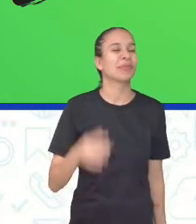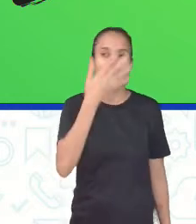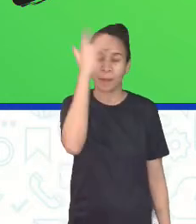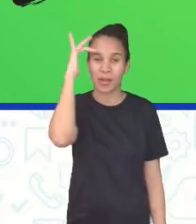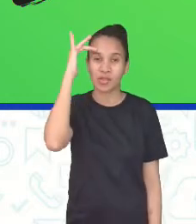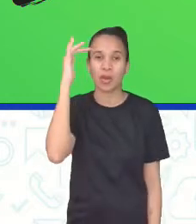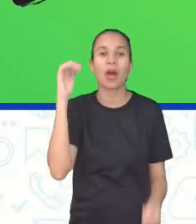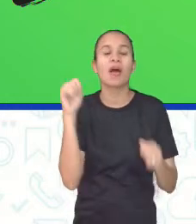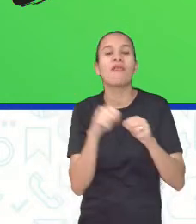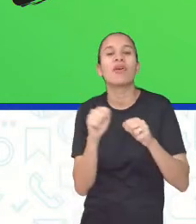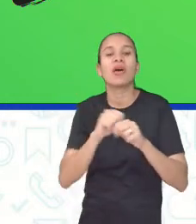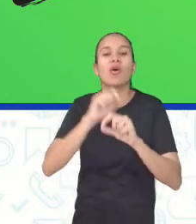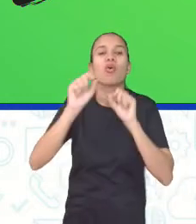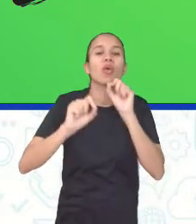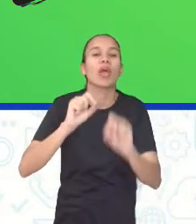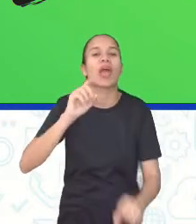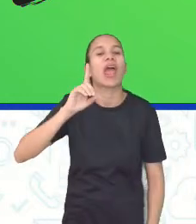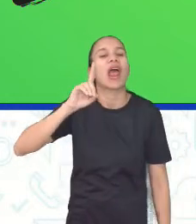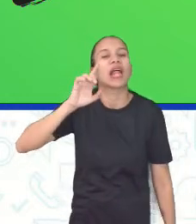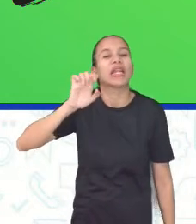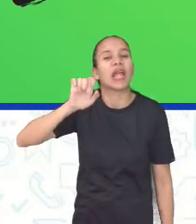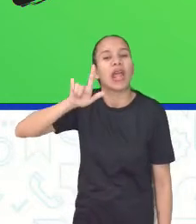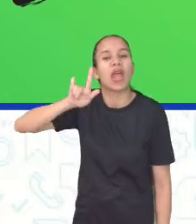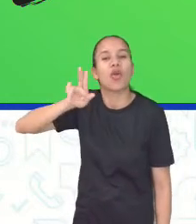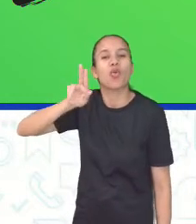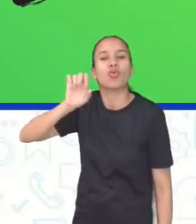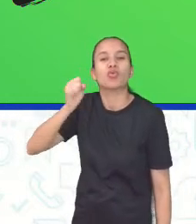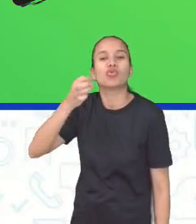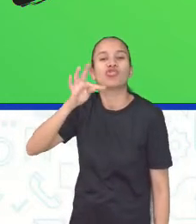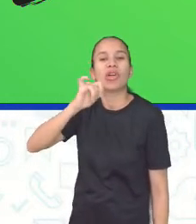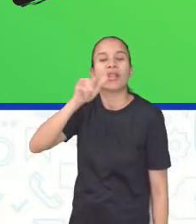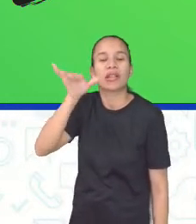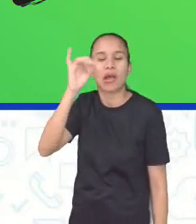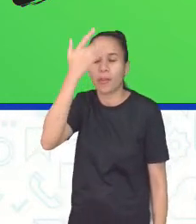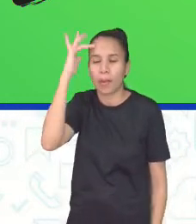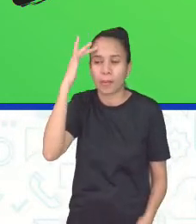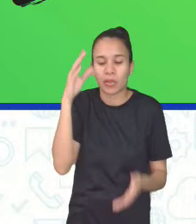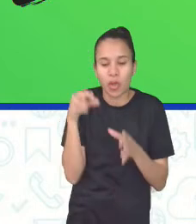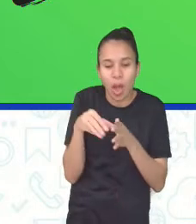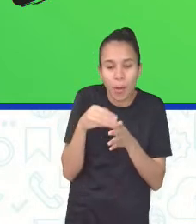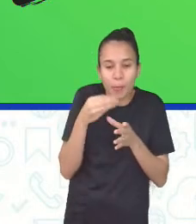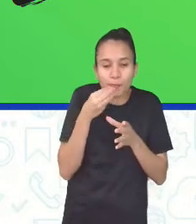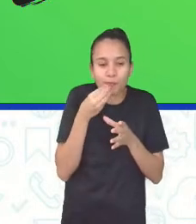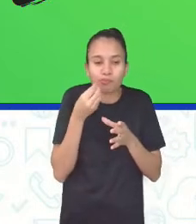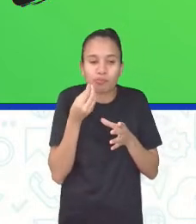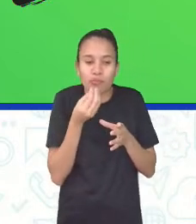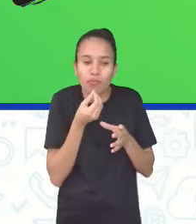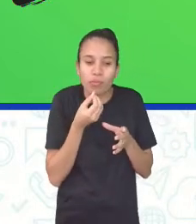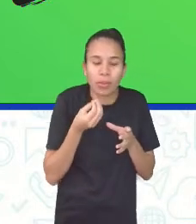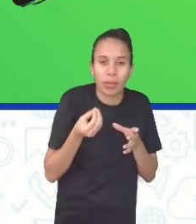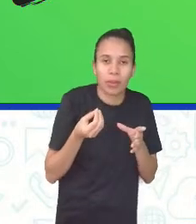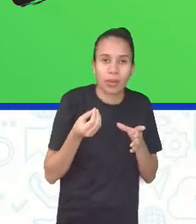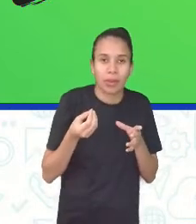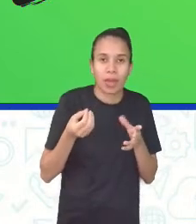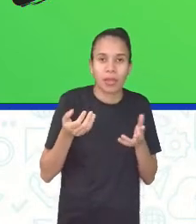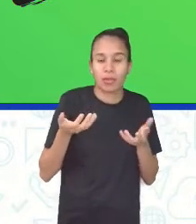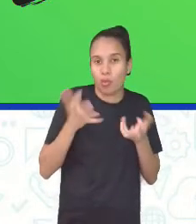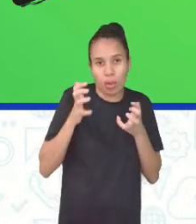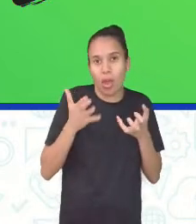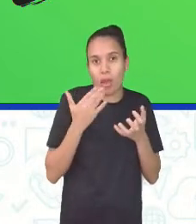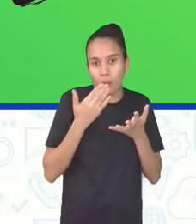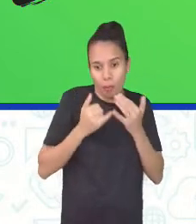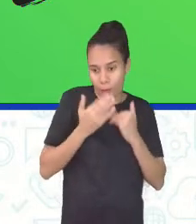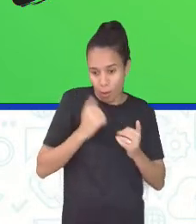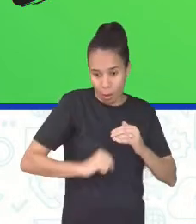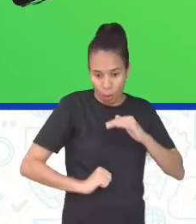está dando degustação, está dando um pouquinho para a gente saborear. Então, ninguém vai para a fila da degustação querendo encher a barriga, vai